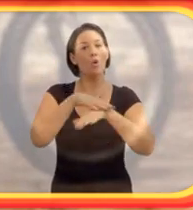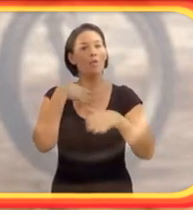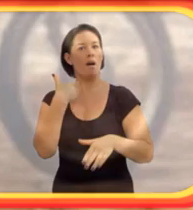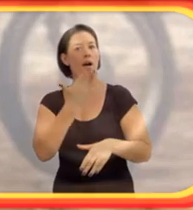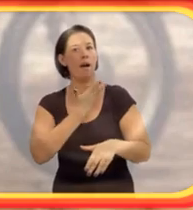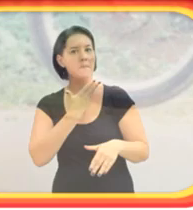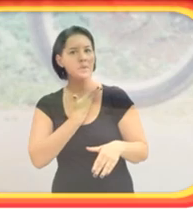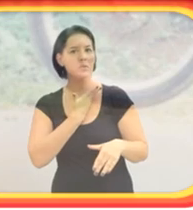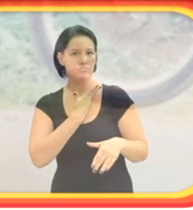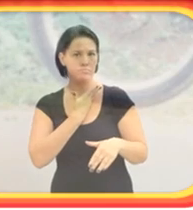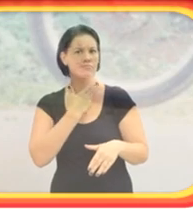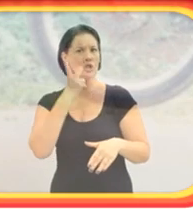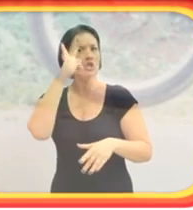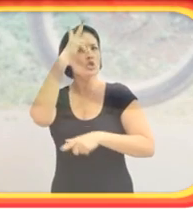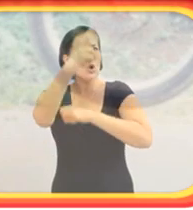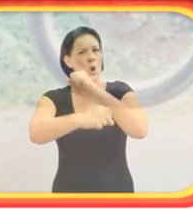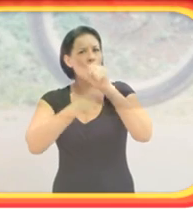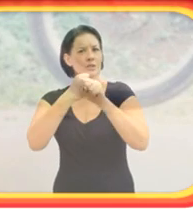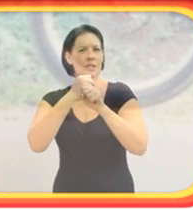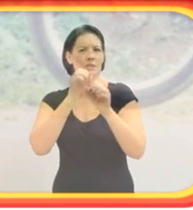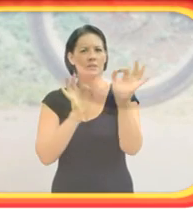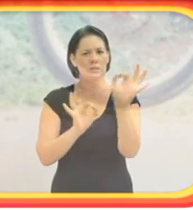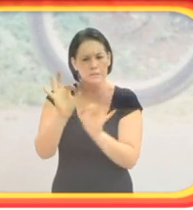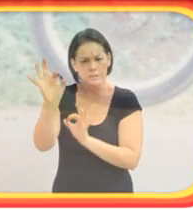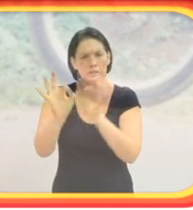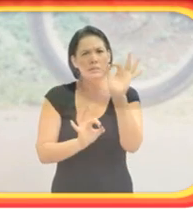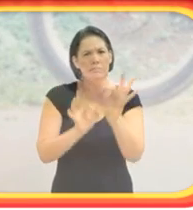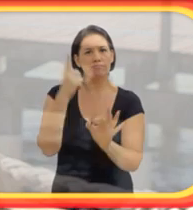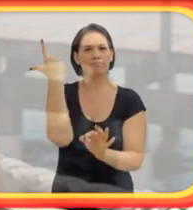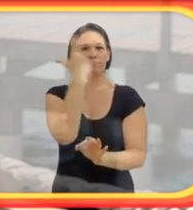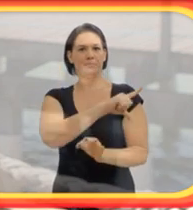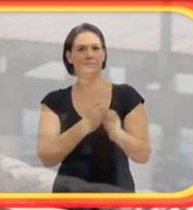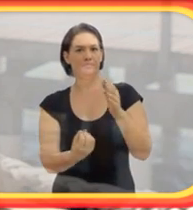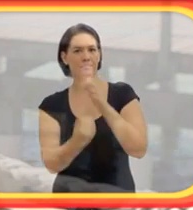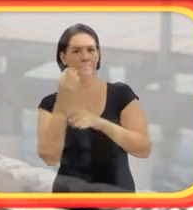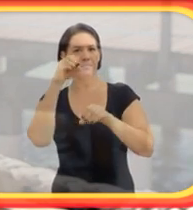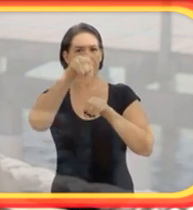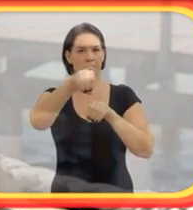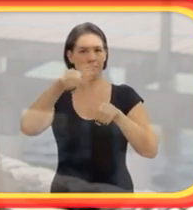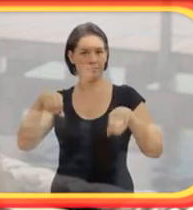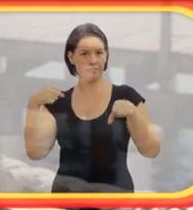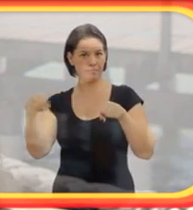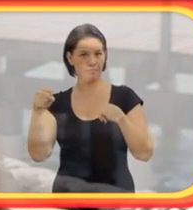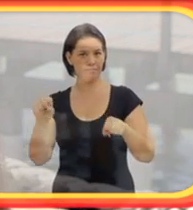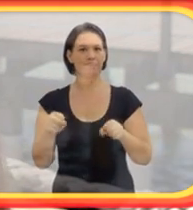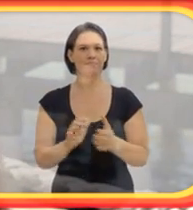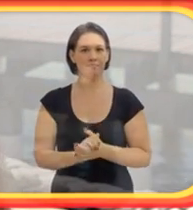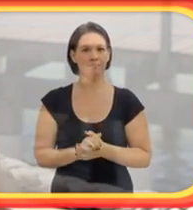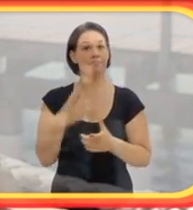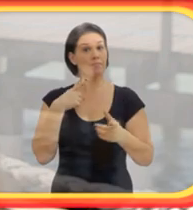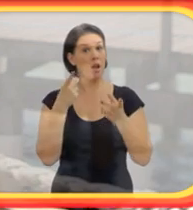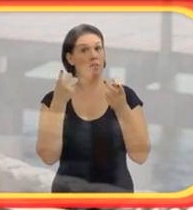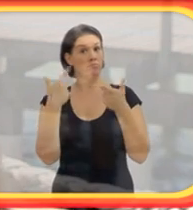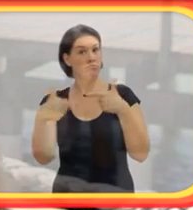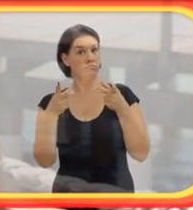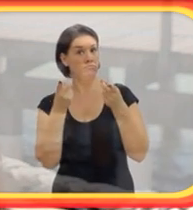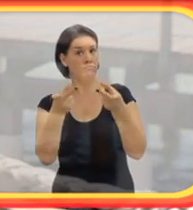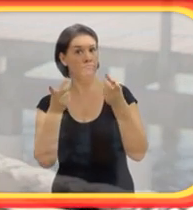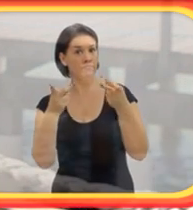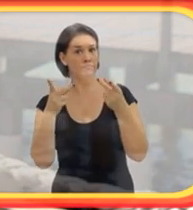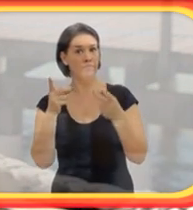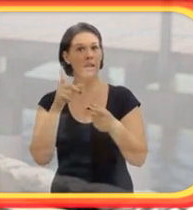construindo esse triciclo, trabalhando, vendendo loteria federal. E os meus amigos, os meus seis companheiros,